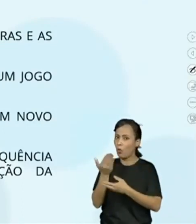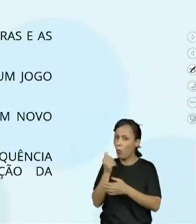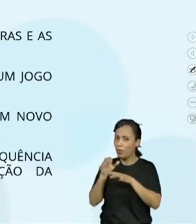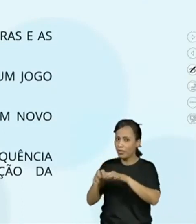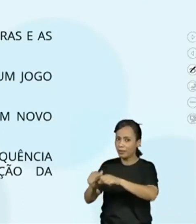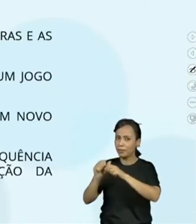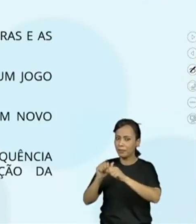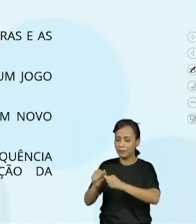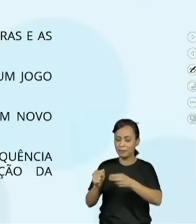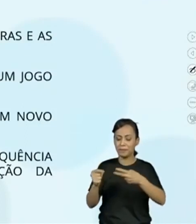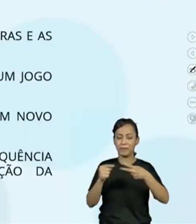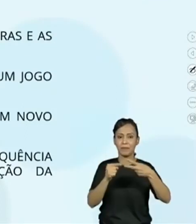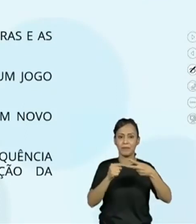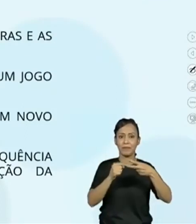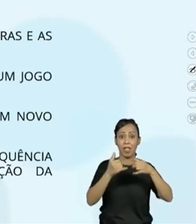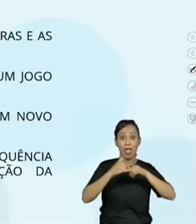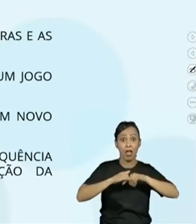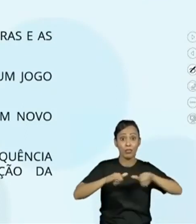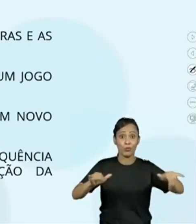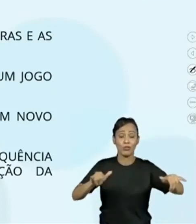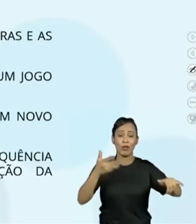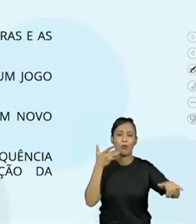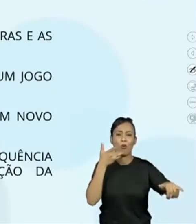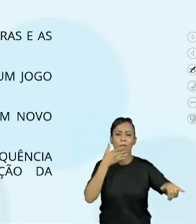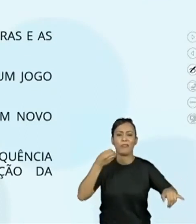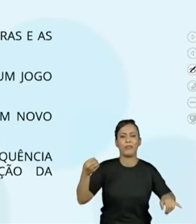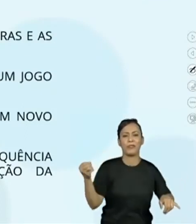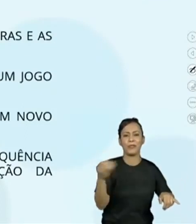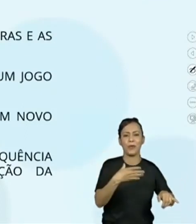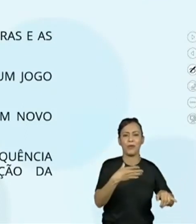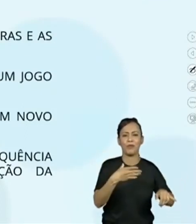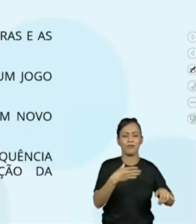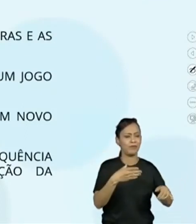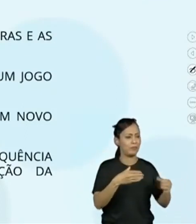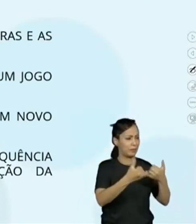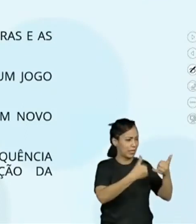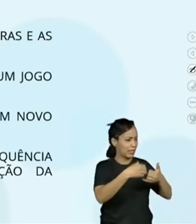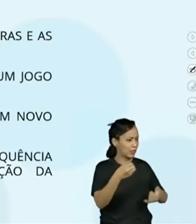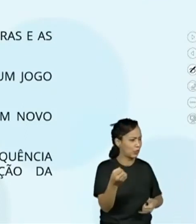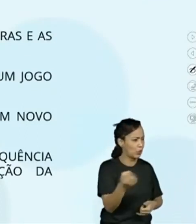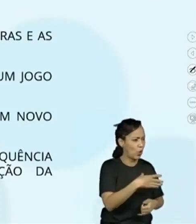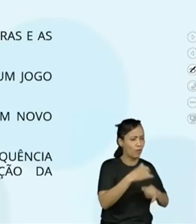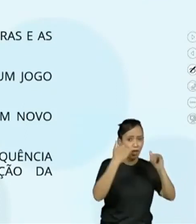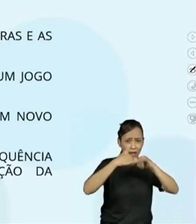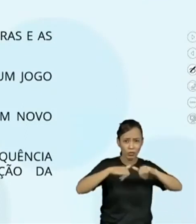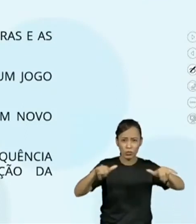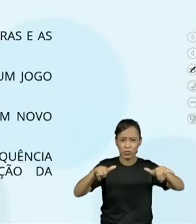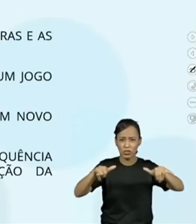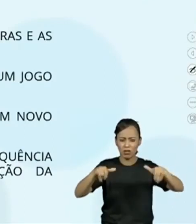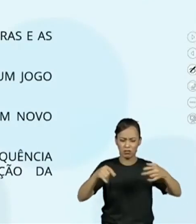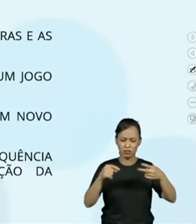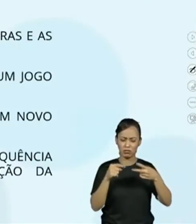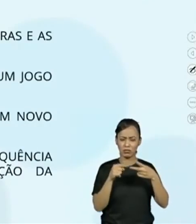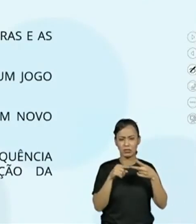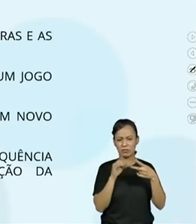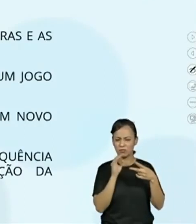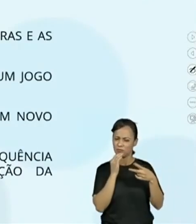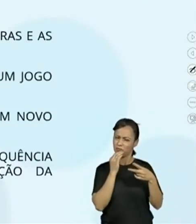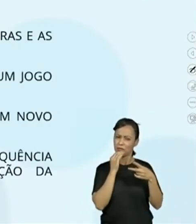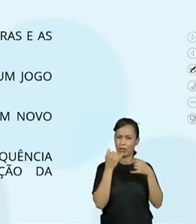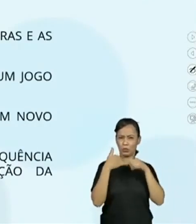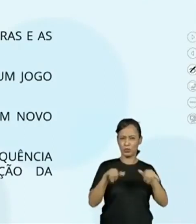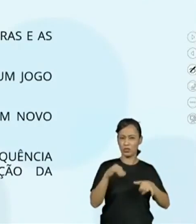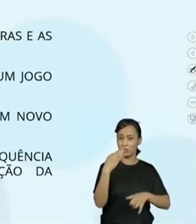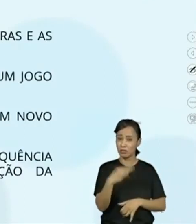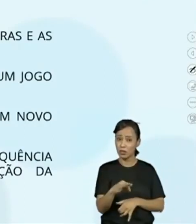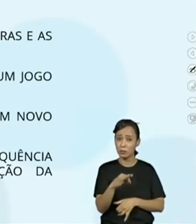brincadeira ou um novo cardápio? Serve? Para anunciar? Será que servem para isso as